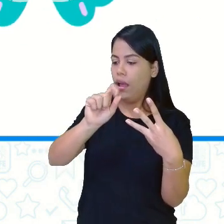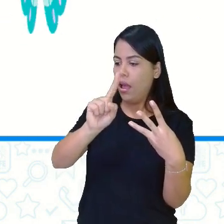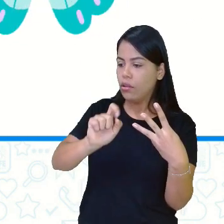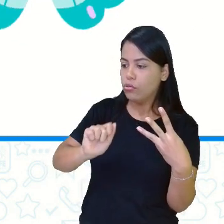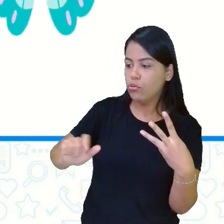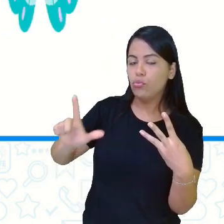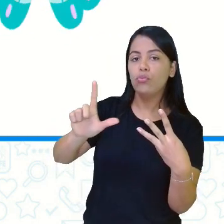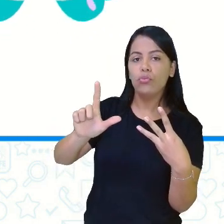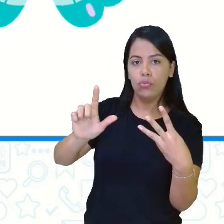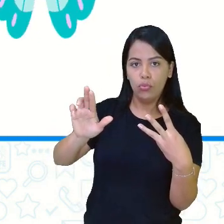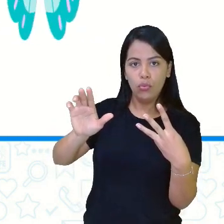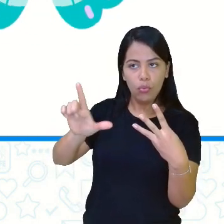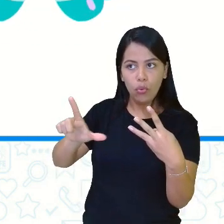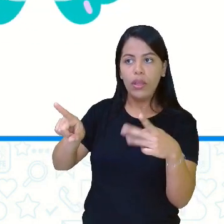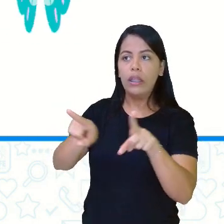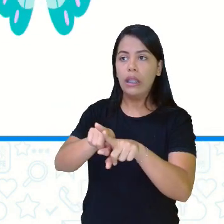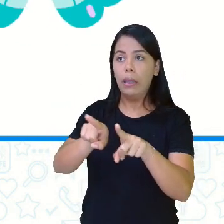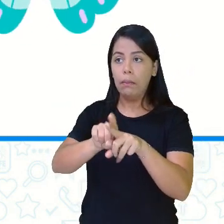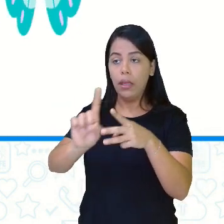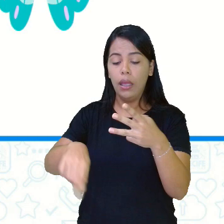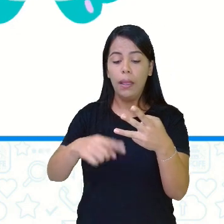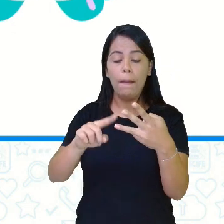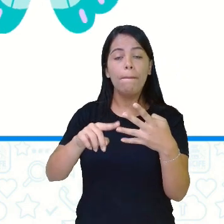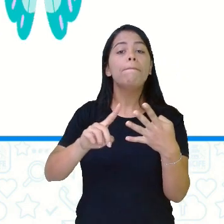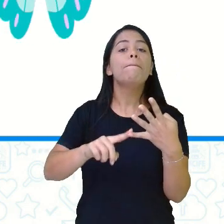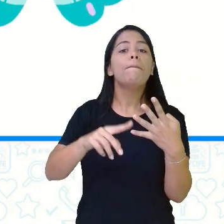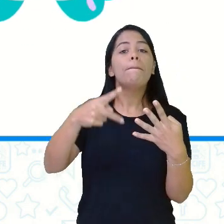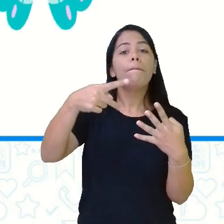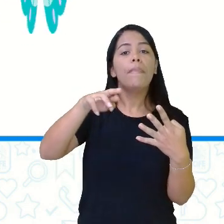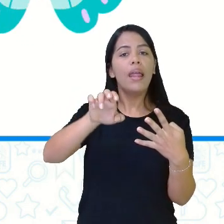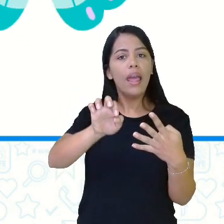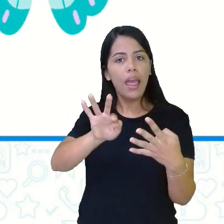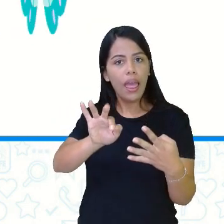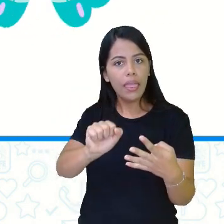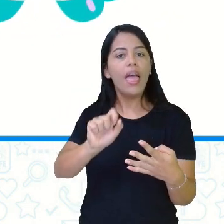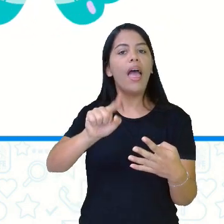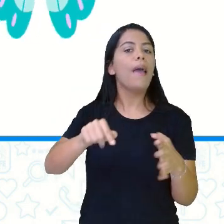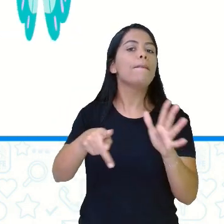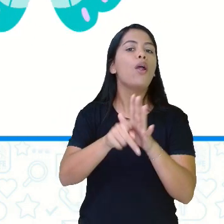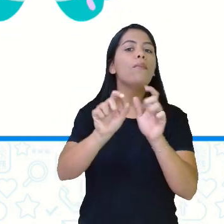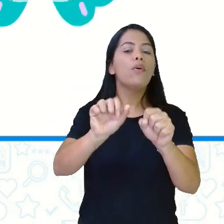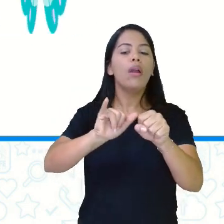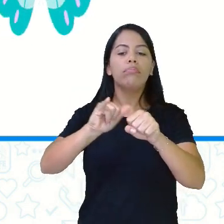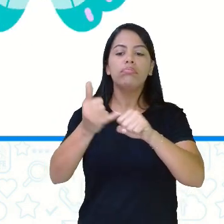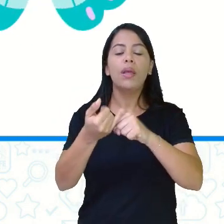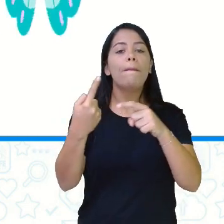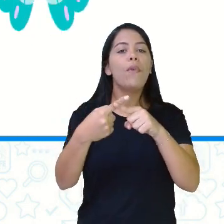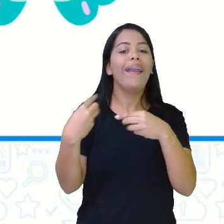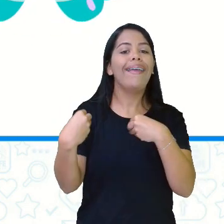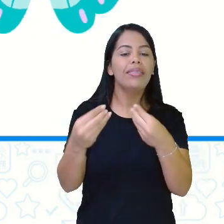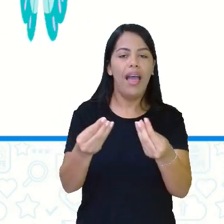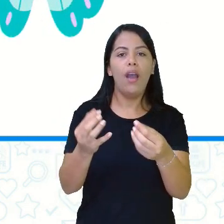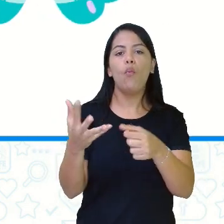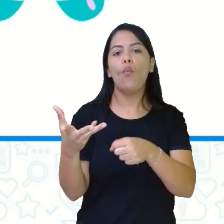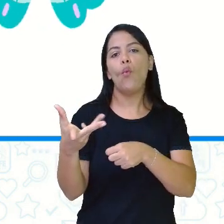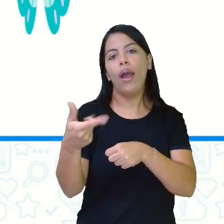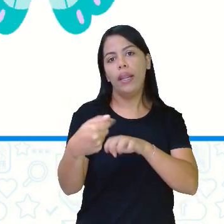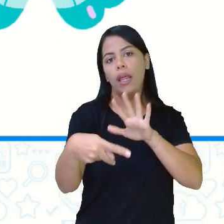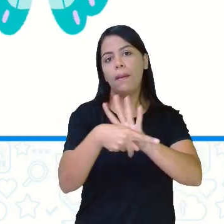substantivo borboletas, não é? Então, a gente tem uma variedade aí de borboletas que precisavam ser